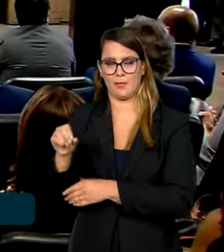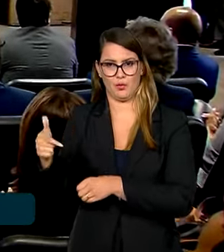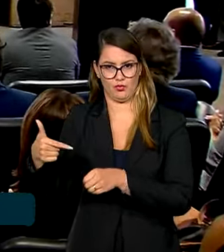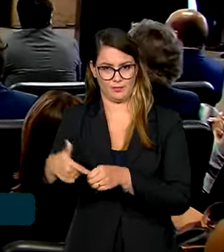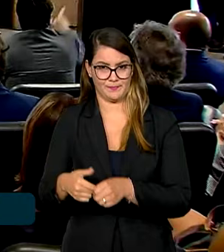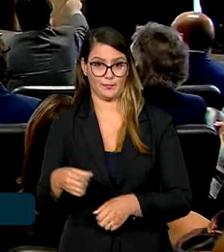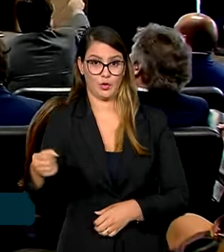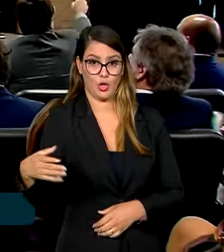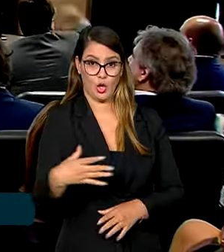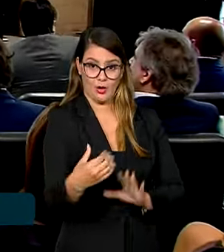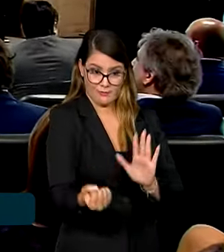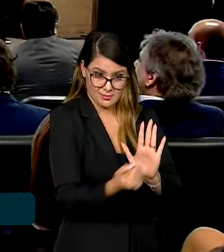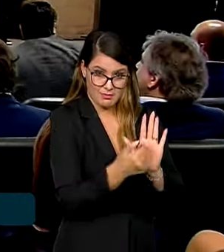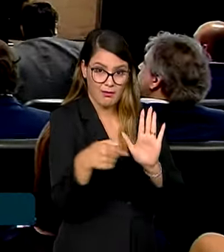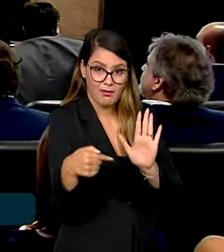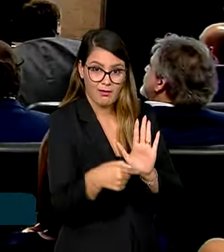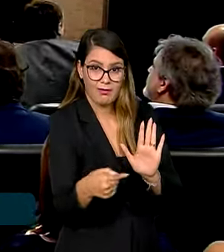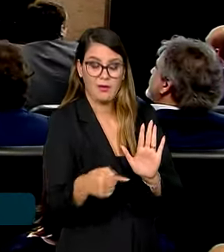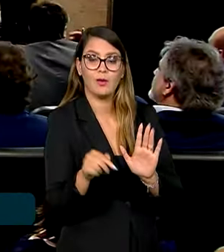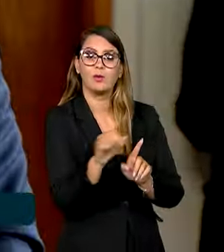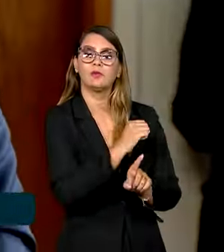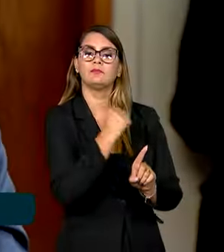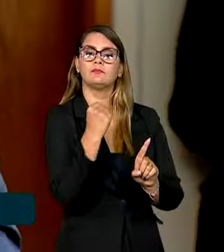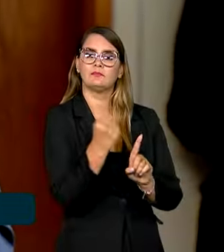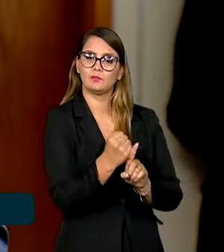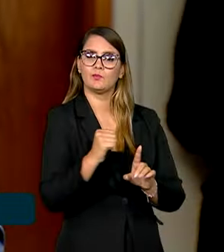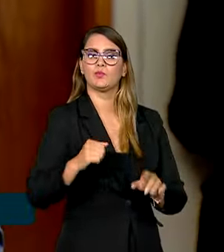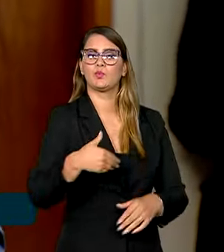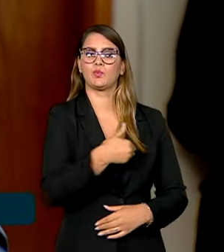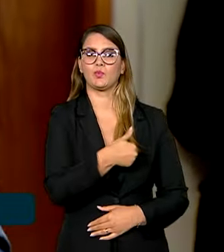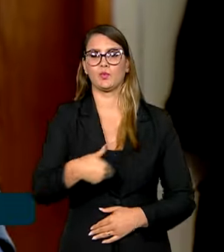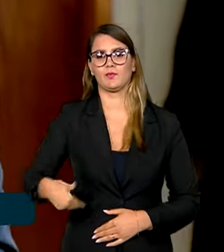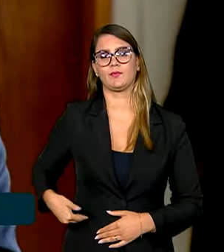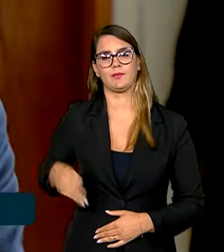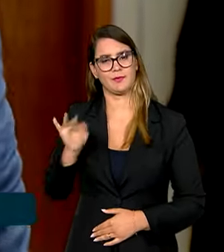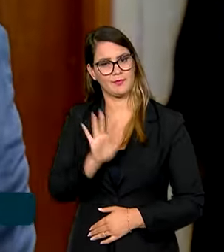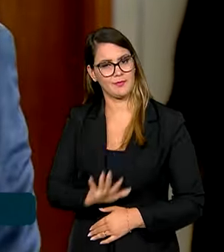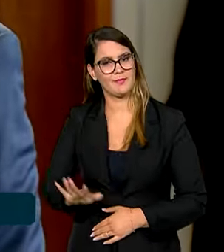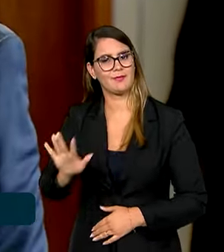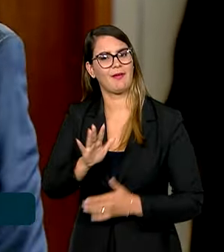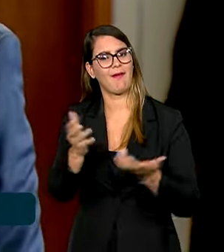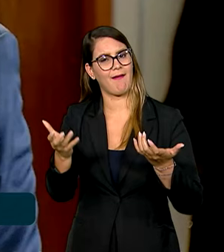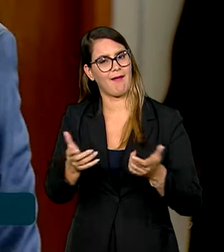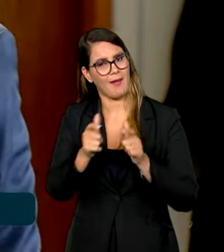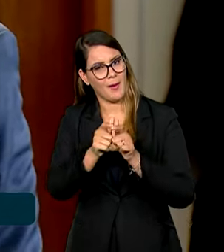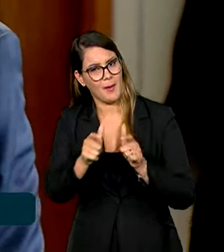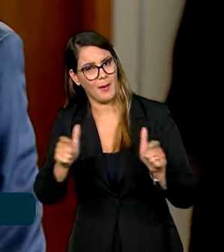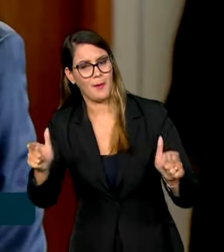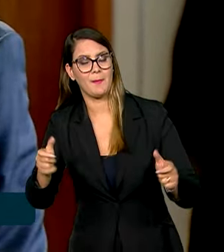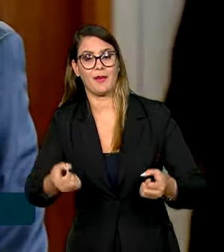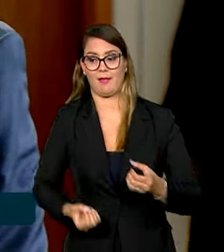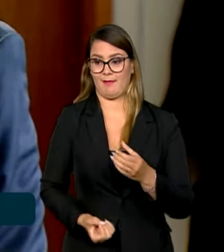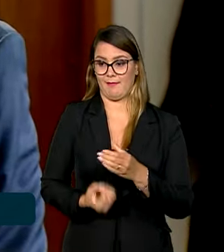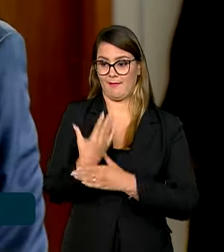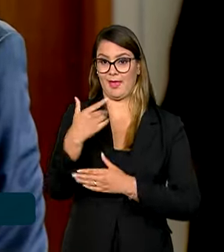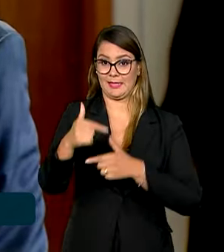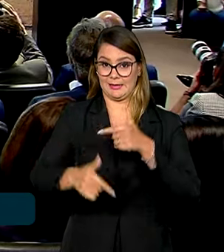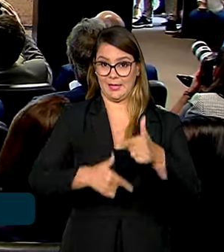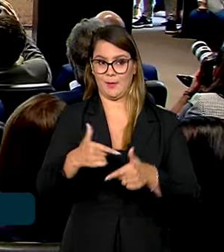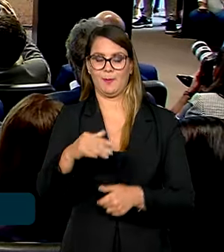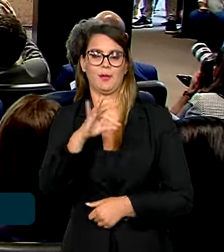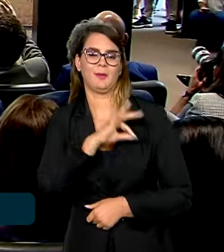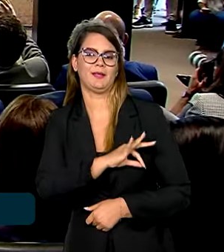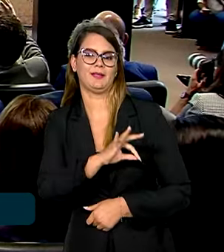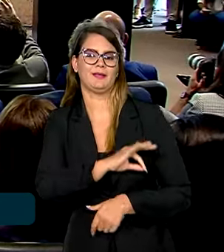Com o novo selo biocombustível social, o governo federal também quer ampliar a geração de emprego e renda